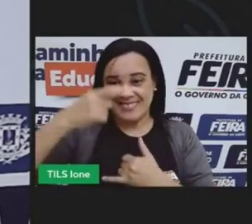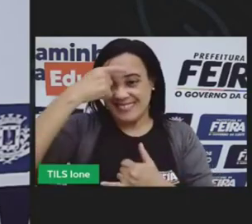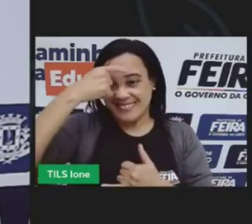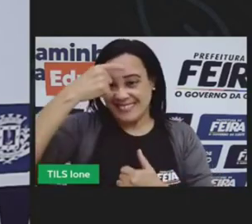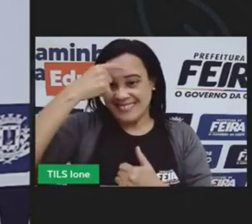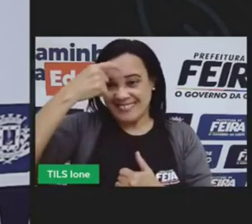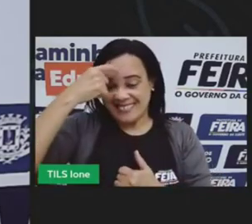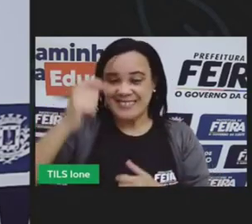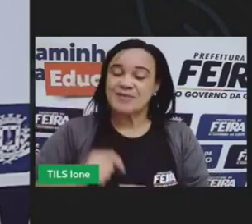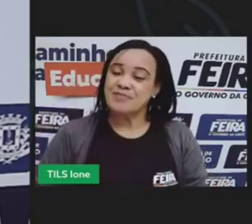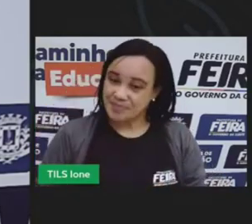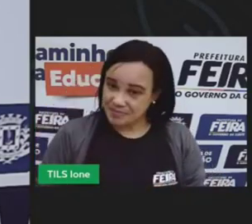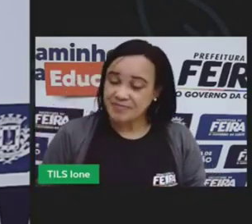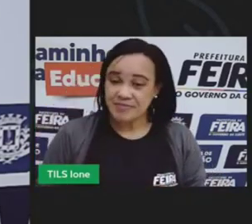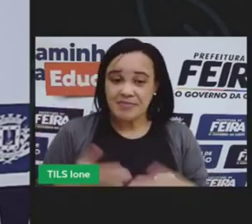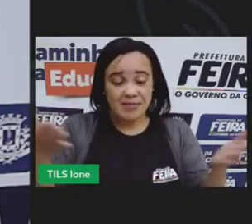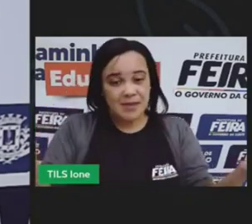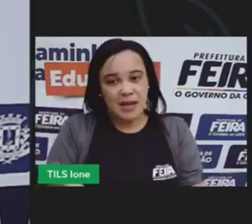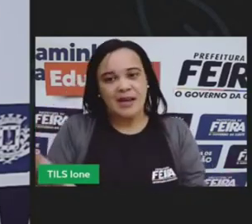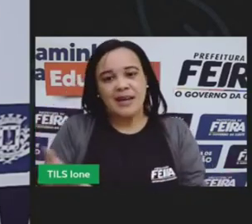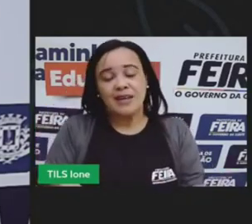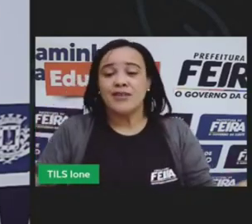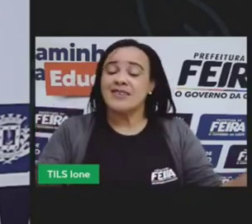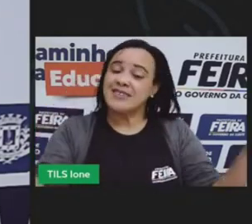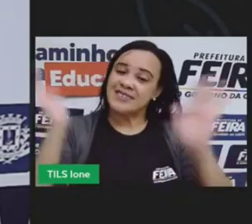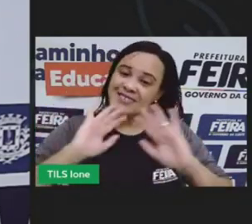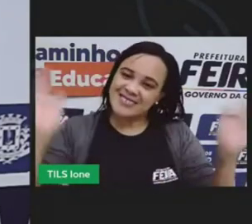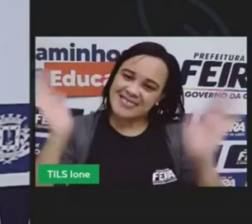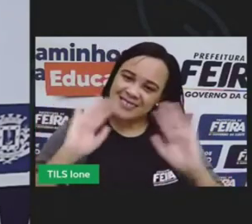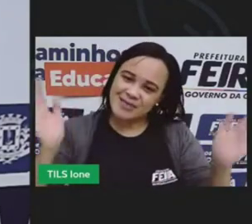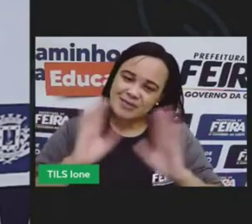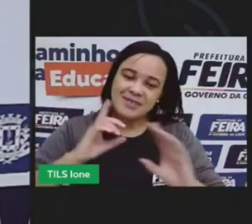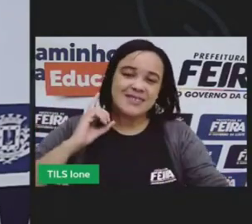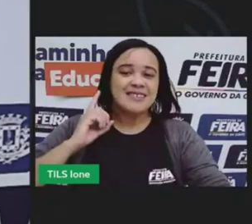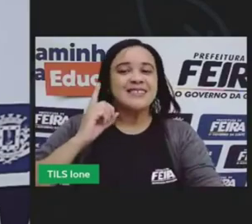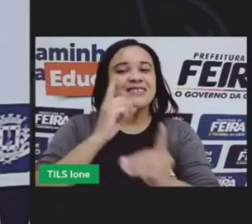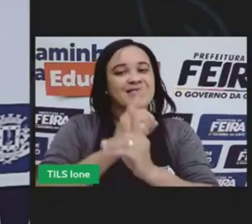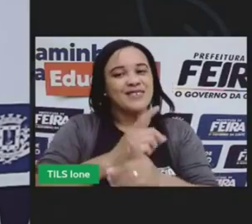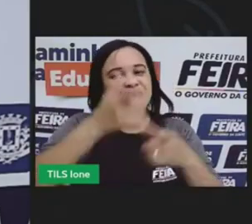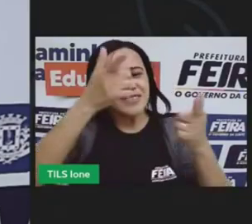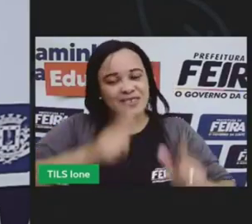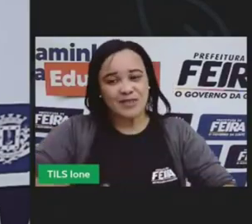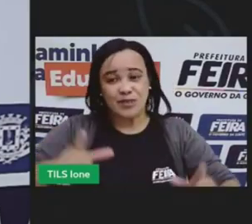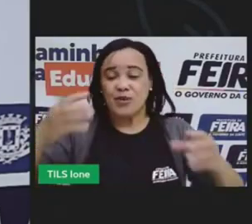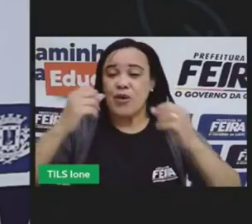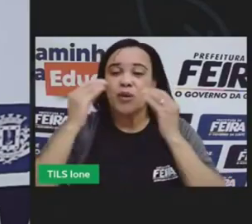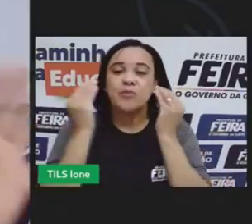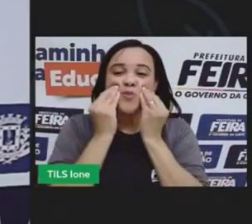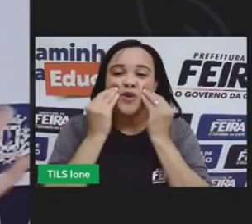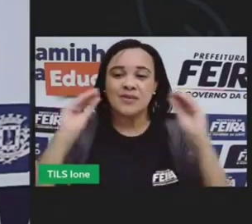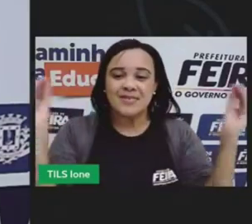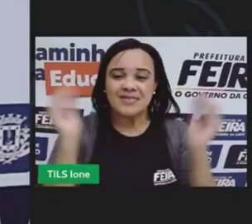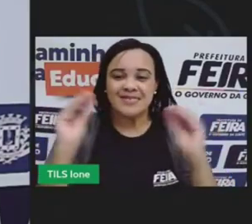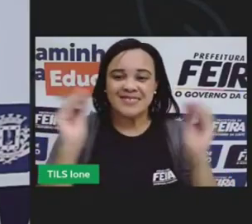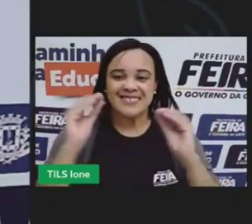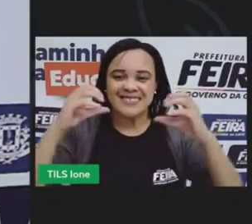nós vamos nos despedir agora nos vemos no próximo encontro beijo grande no coração no próximo no próximo